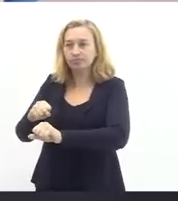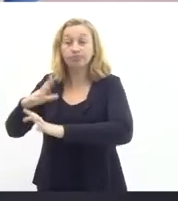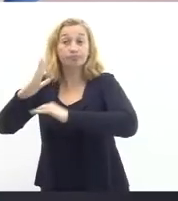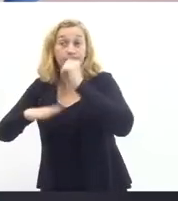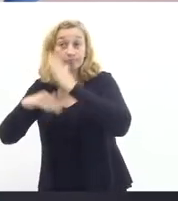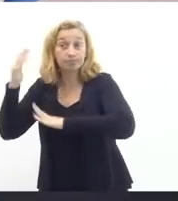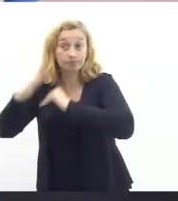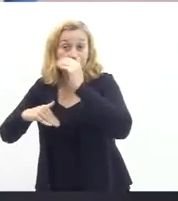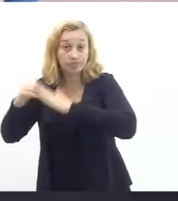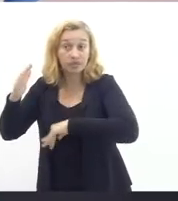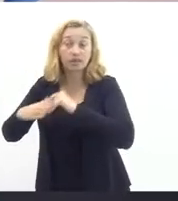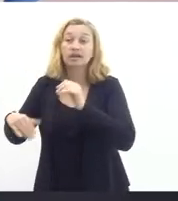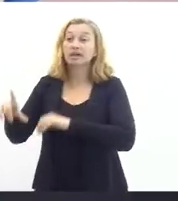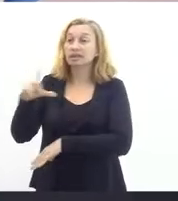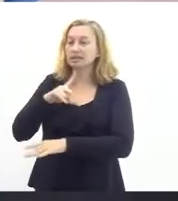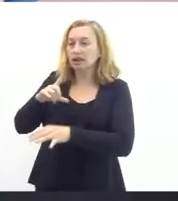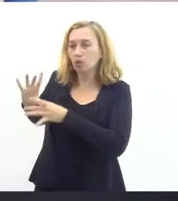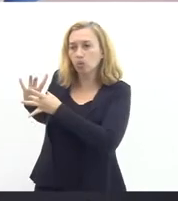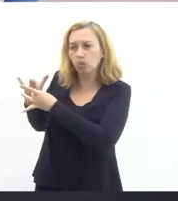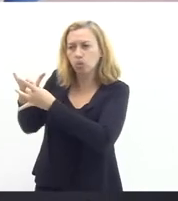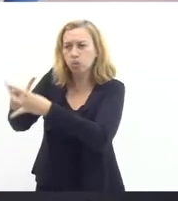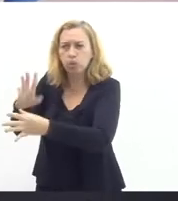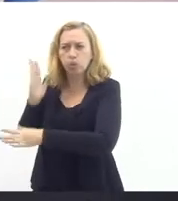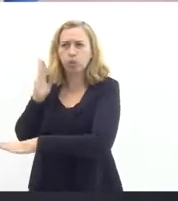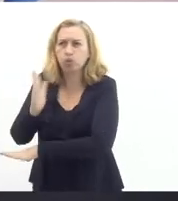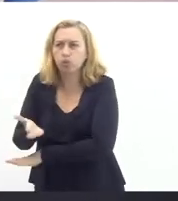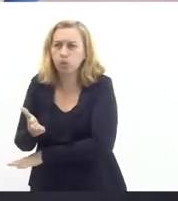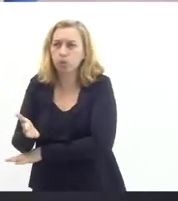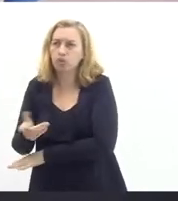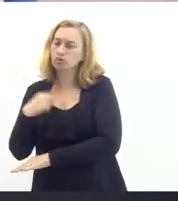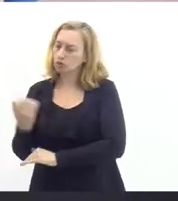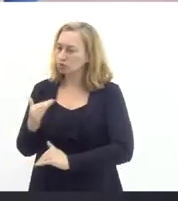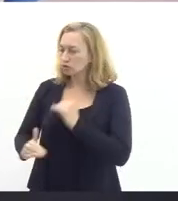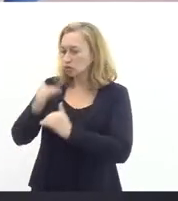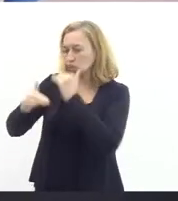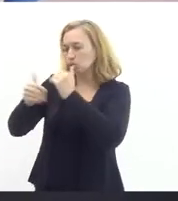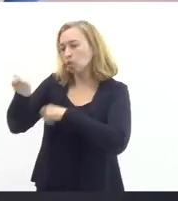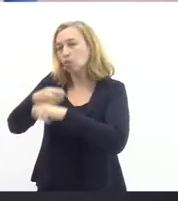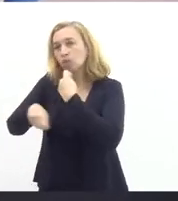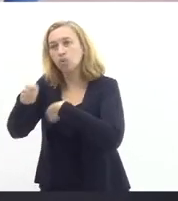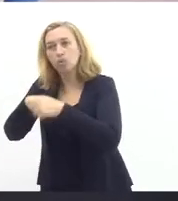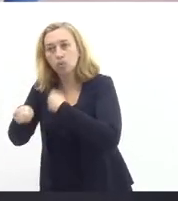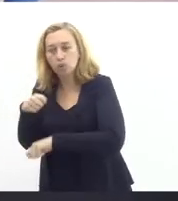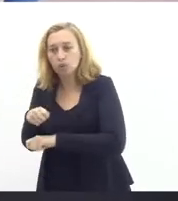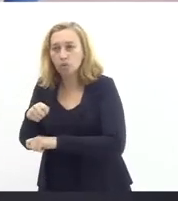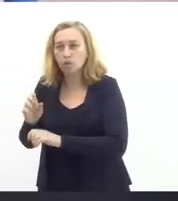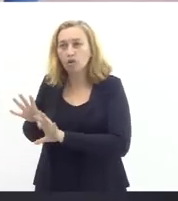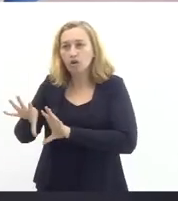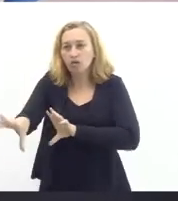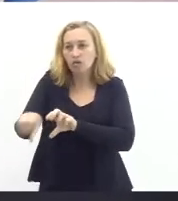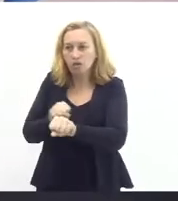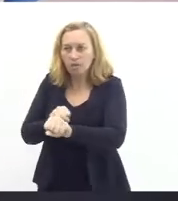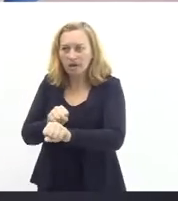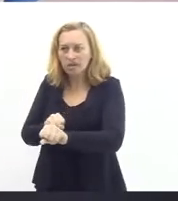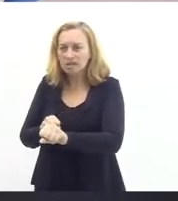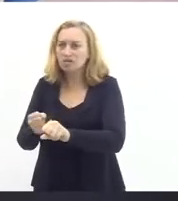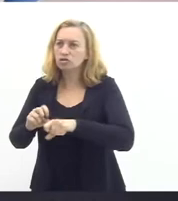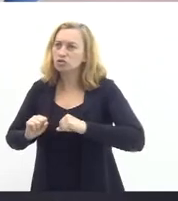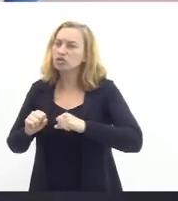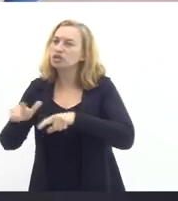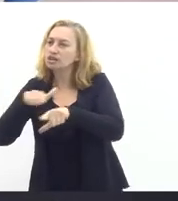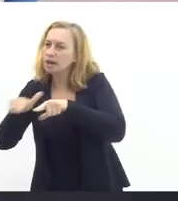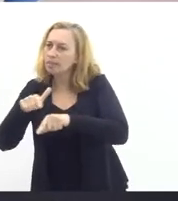que tem, então, uma conexão direta com o nosso desenvolvimento econômico, com a formação da nossa força de trabalho